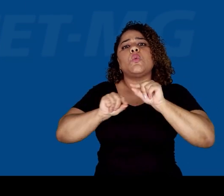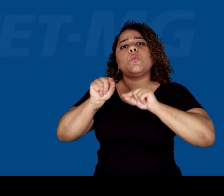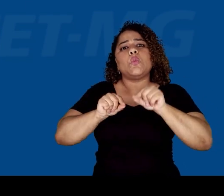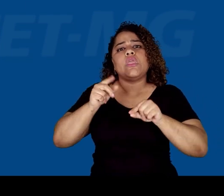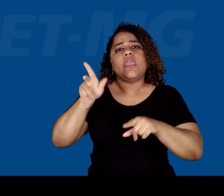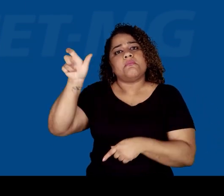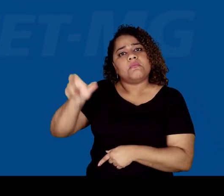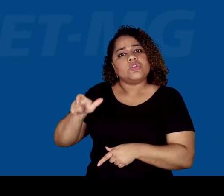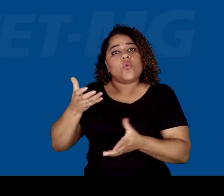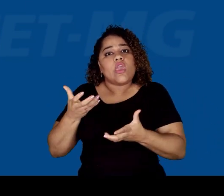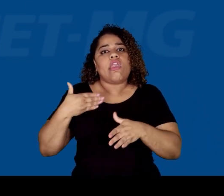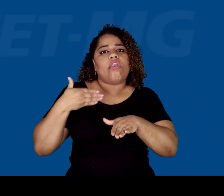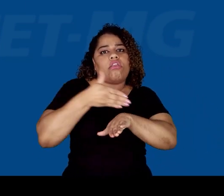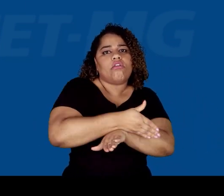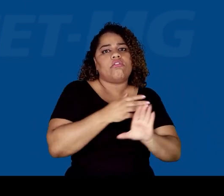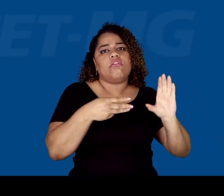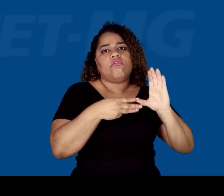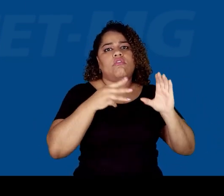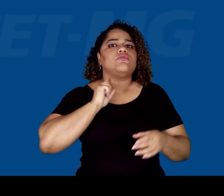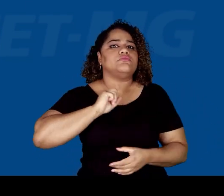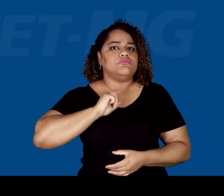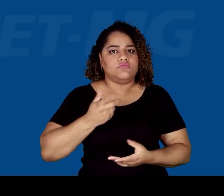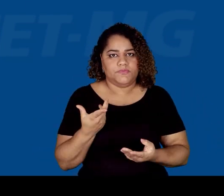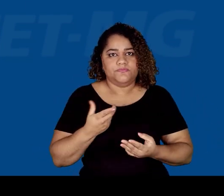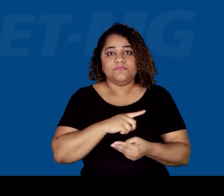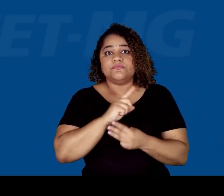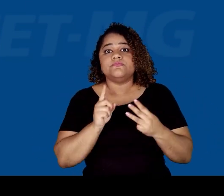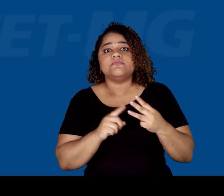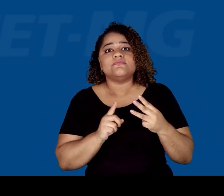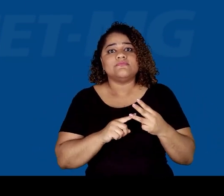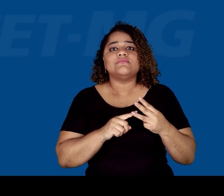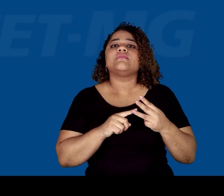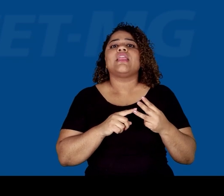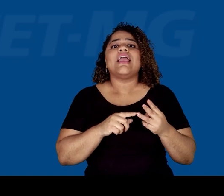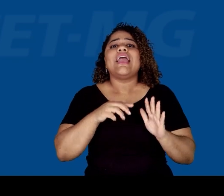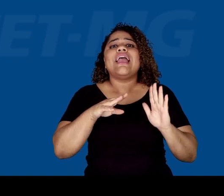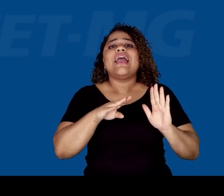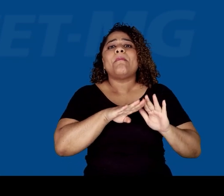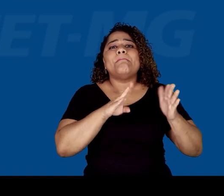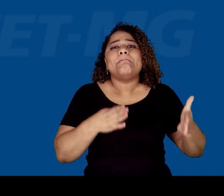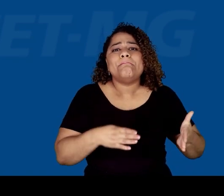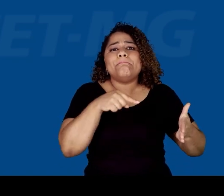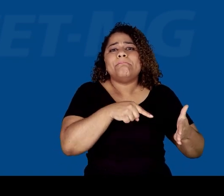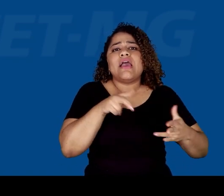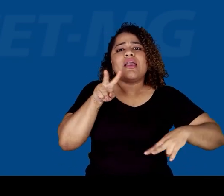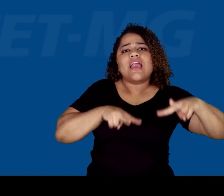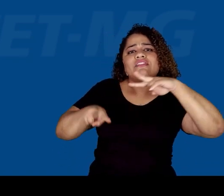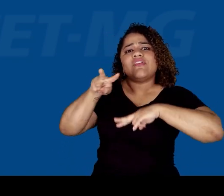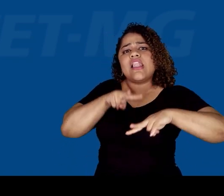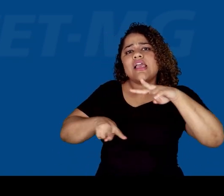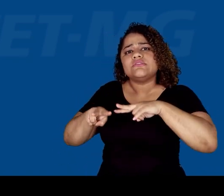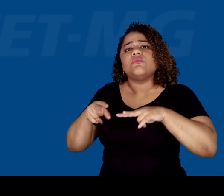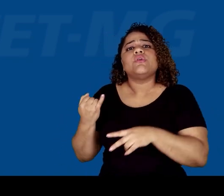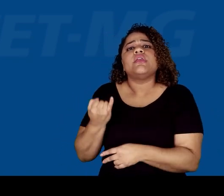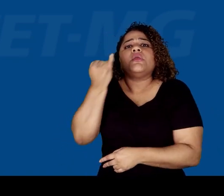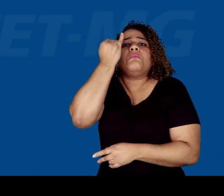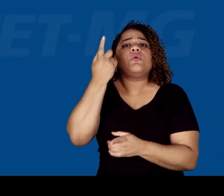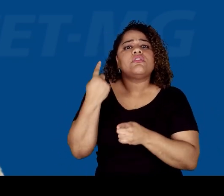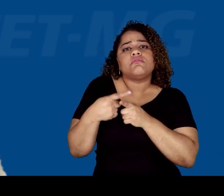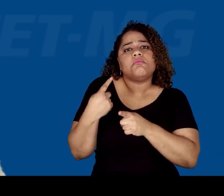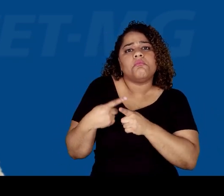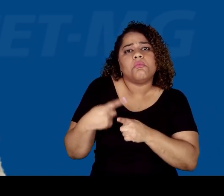pelas bancas de heteroidentificação nos processos seletivos para ingresso no CFET-MG? Qual a importância das bancas para